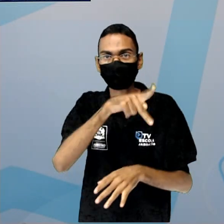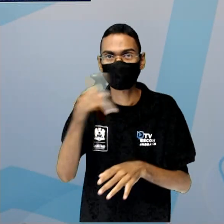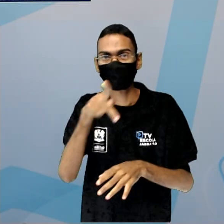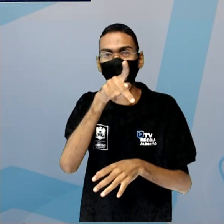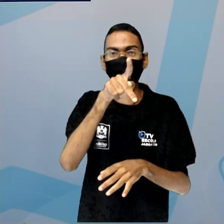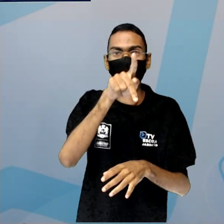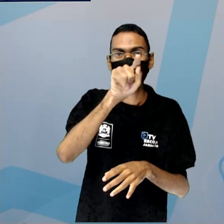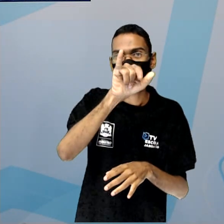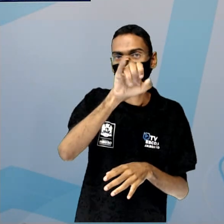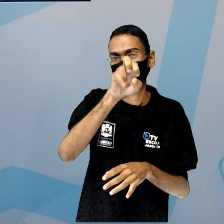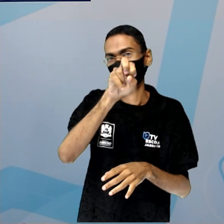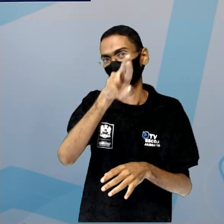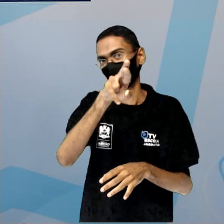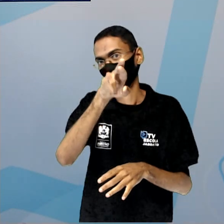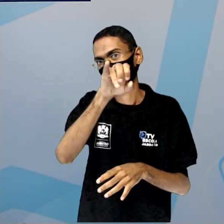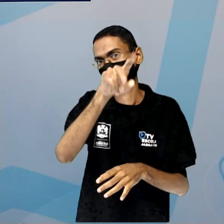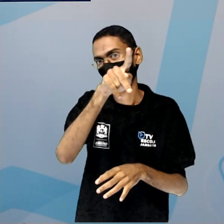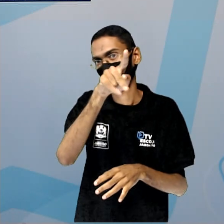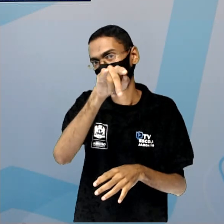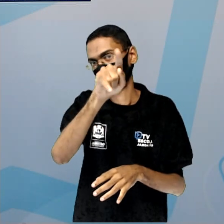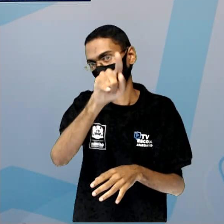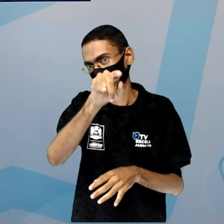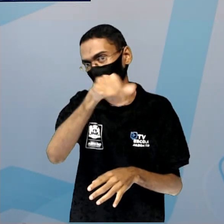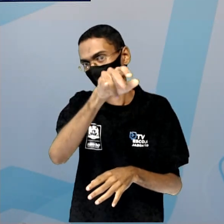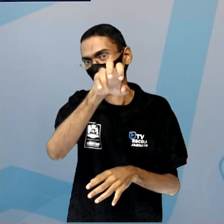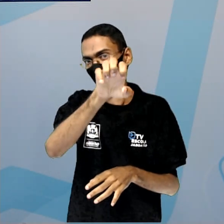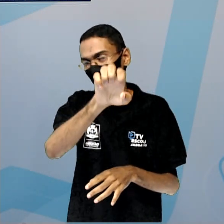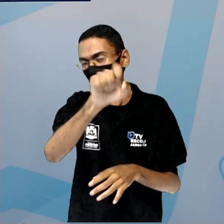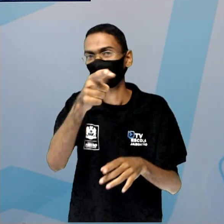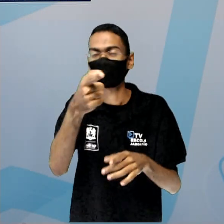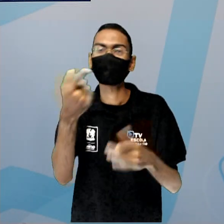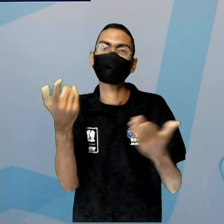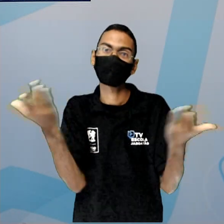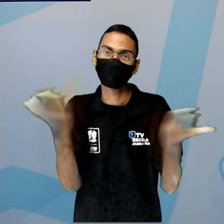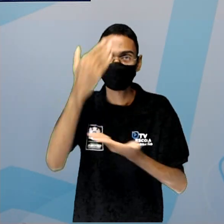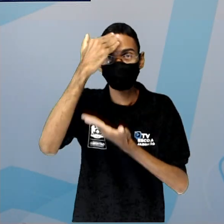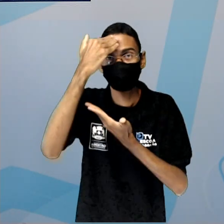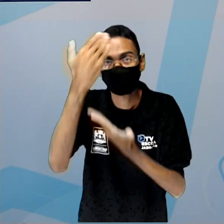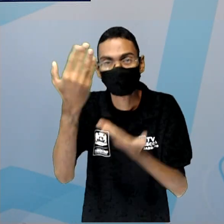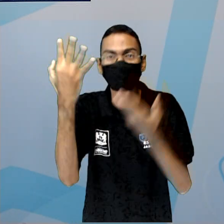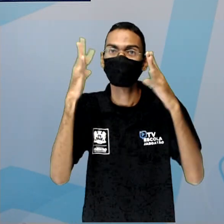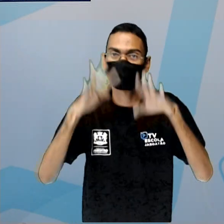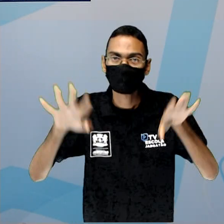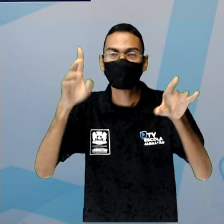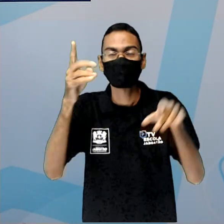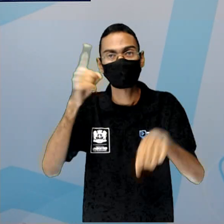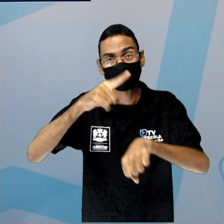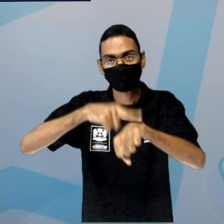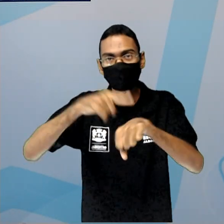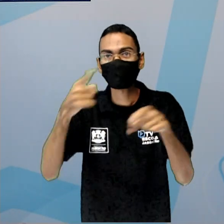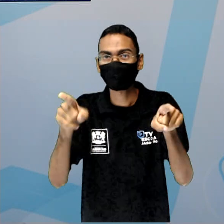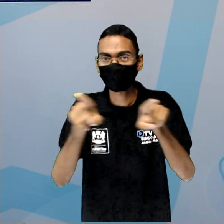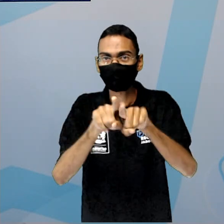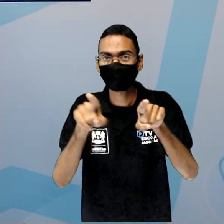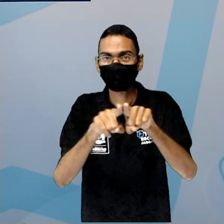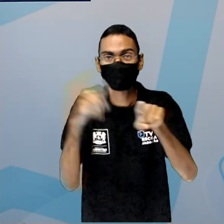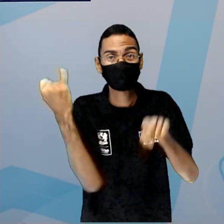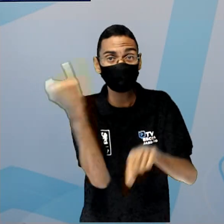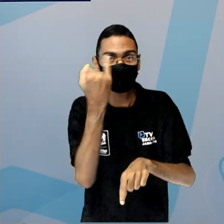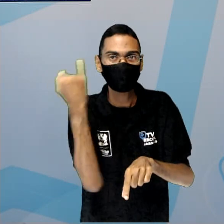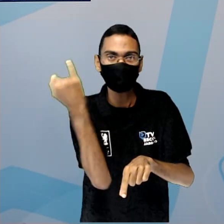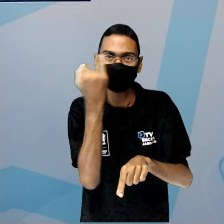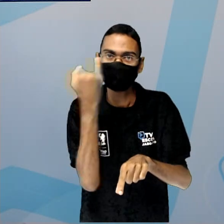Giorgio Paulo e já de antemão agradeço a você, a sua atenção, o seu tempo precioso também